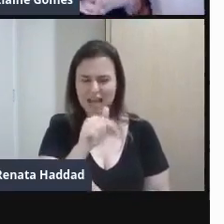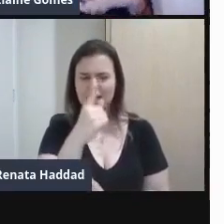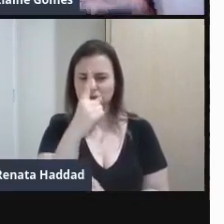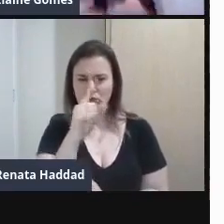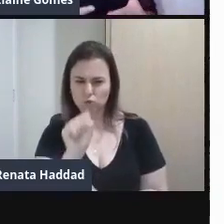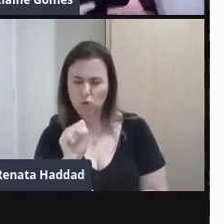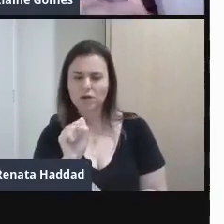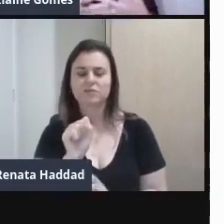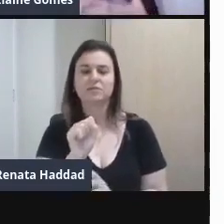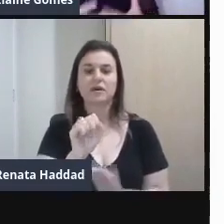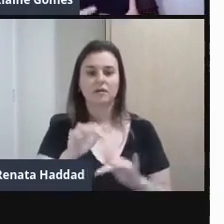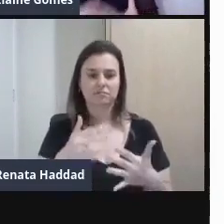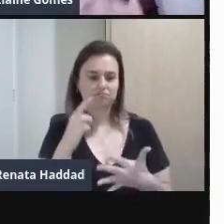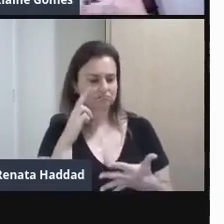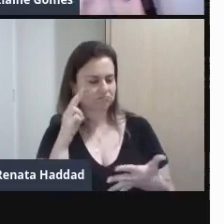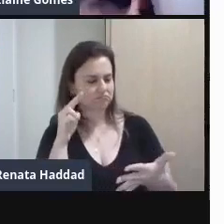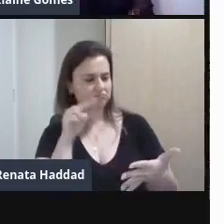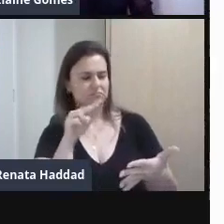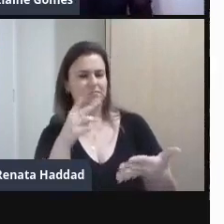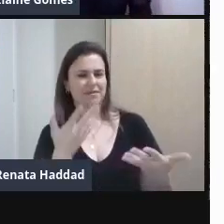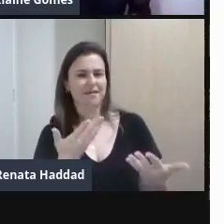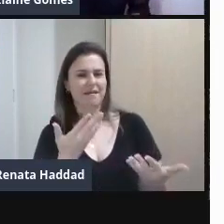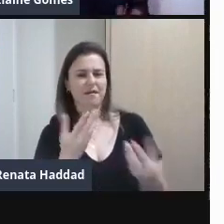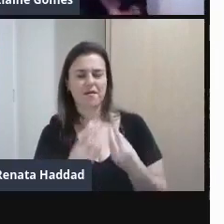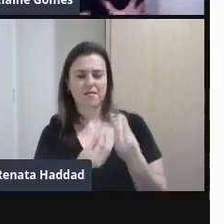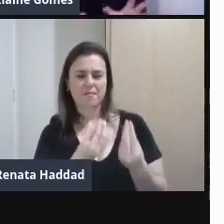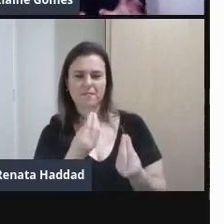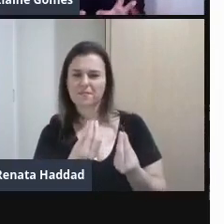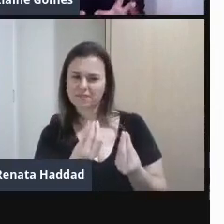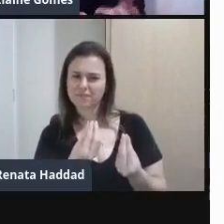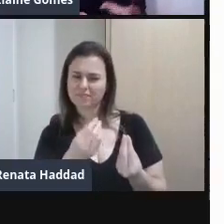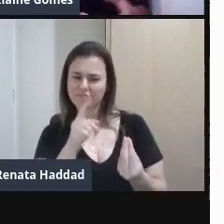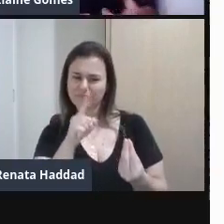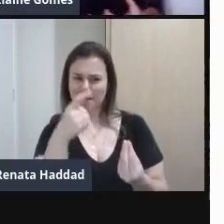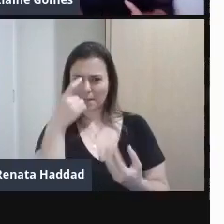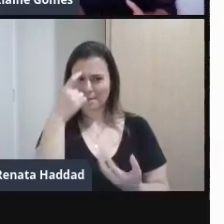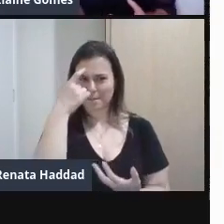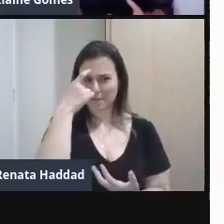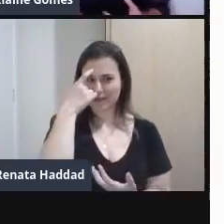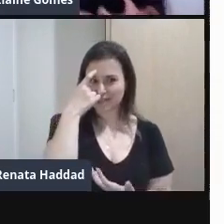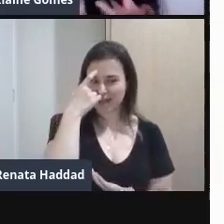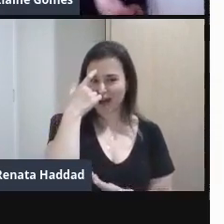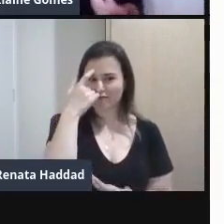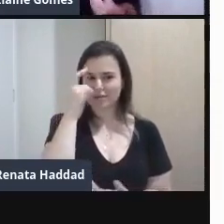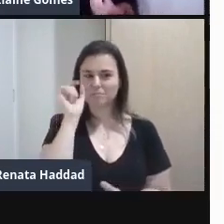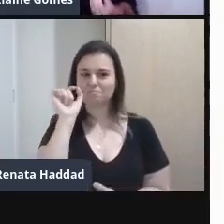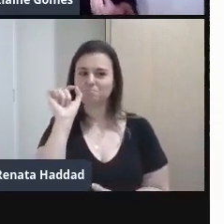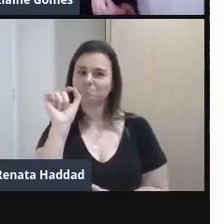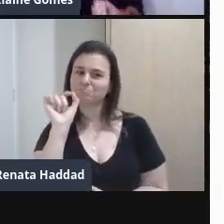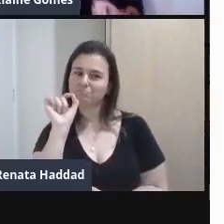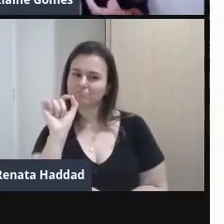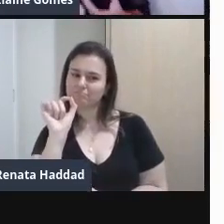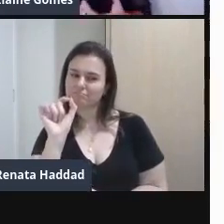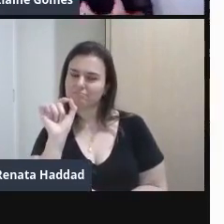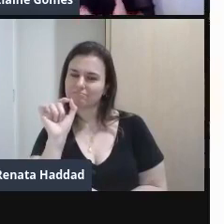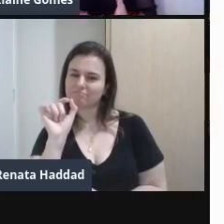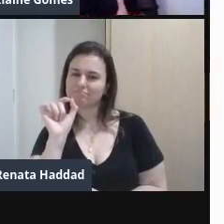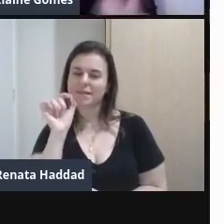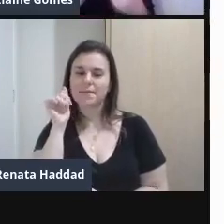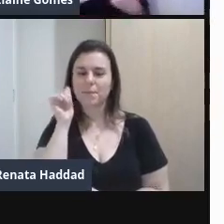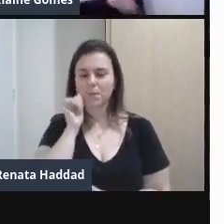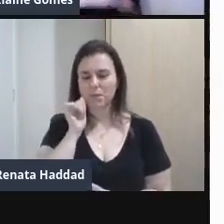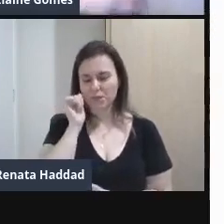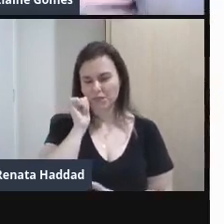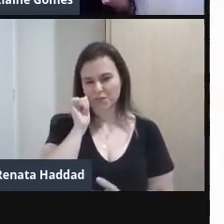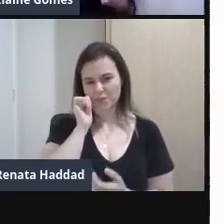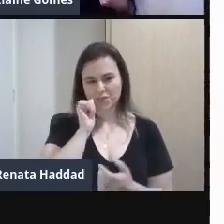olha Para uma pintura De uma mulher Que se esperava Que era assim Né gente Esperava Que mulheres Pintassem o